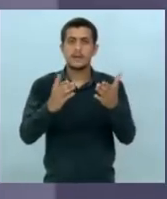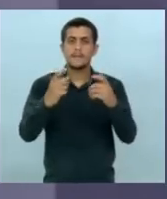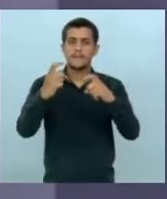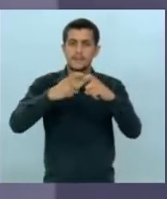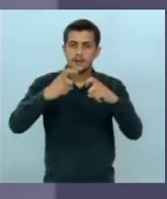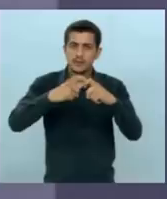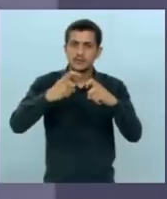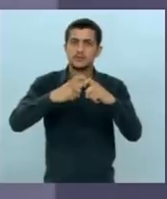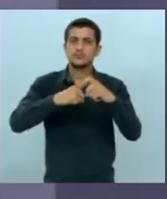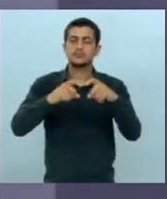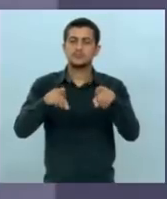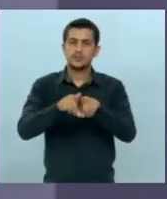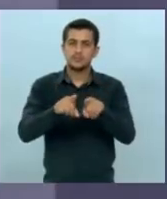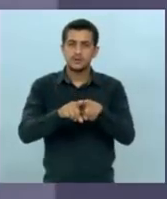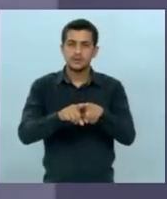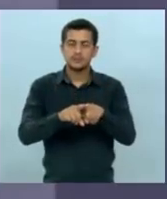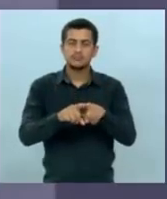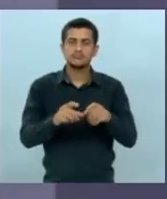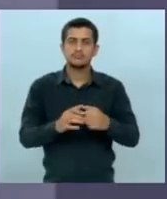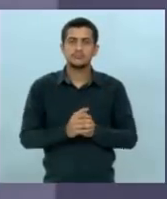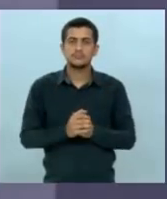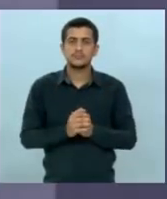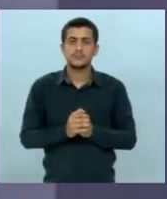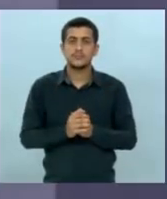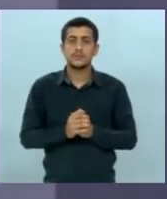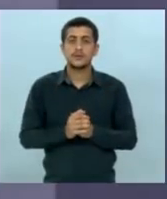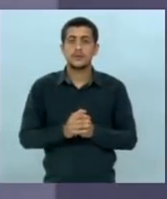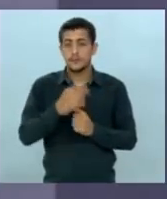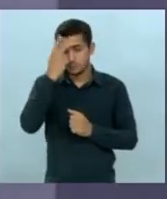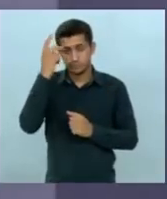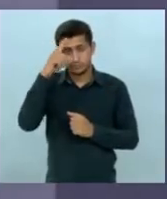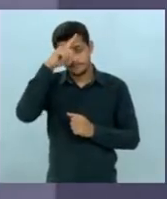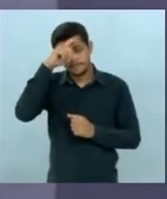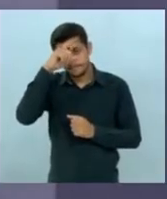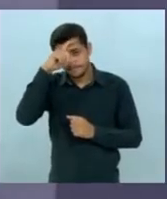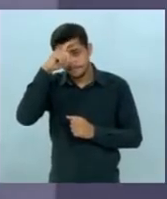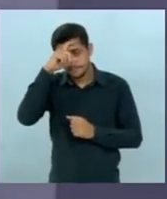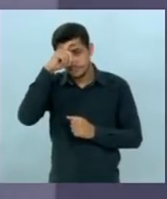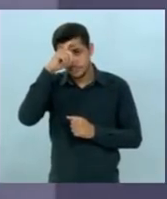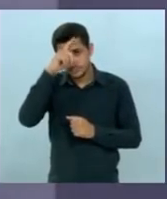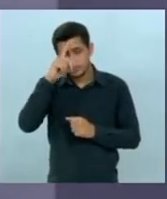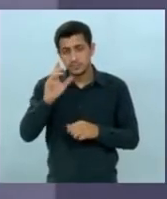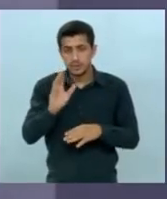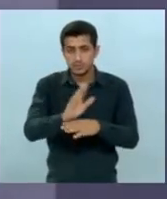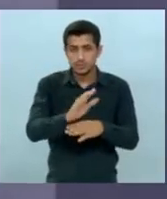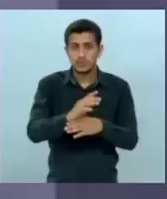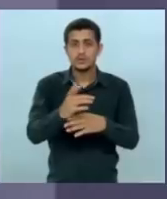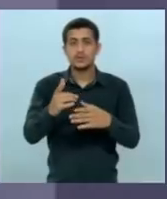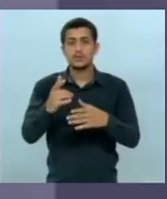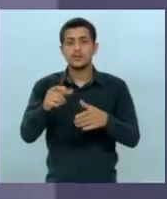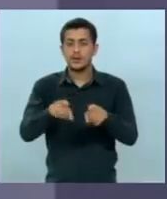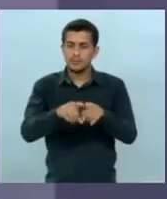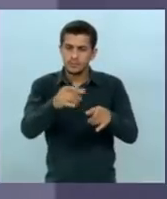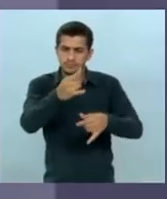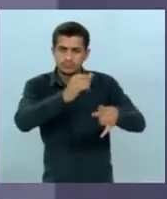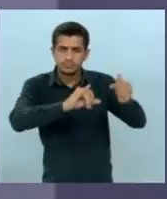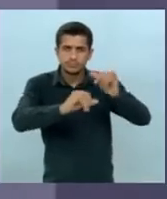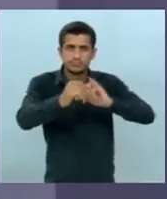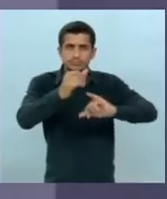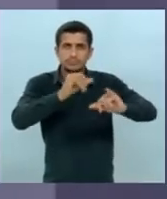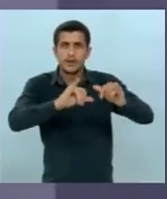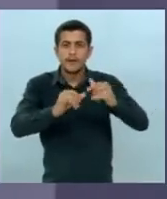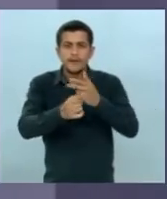no interior significa levar o enfermeiro significa levar laboratório levar toda a